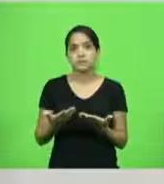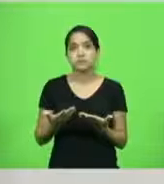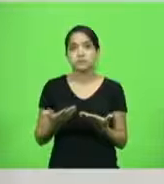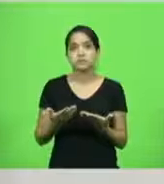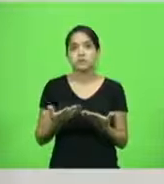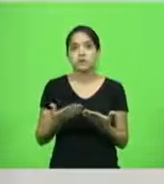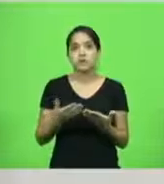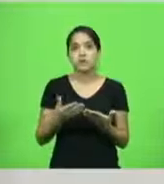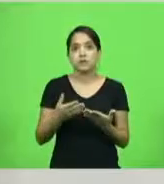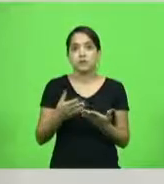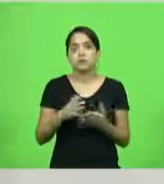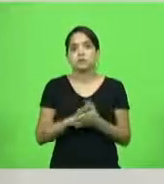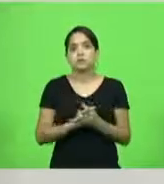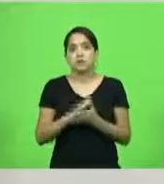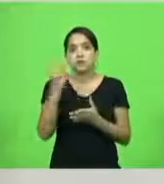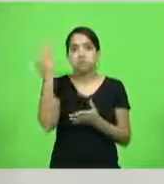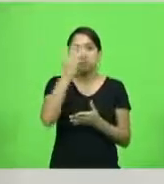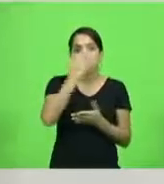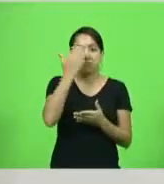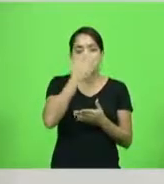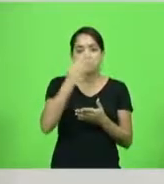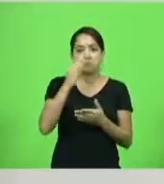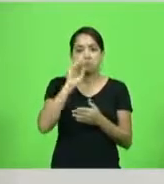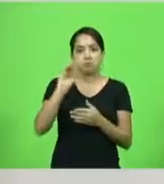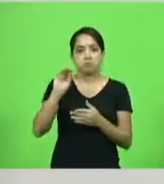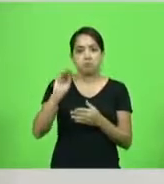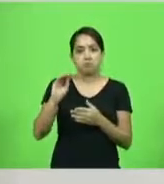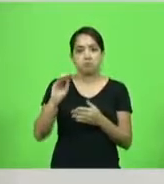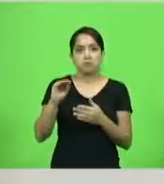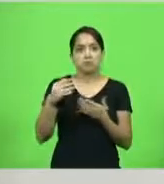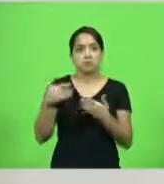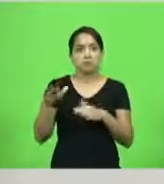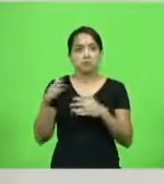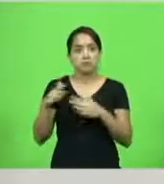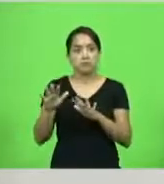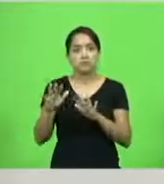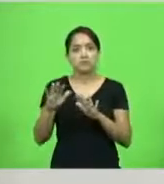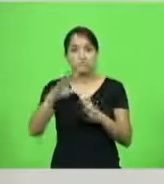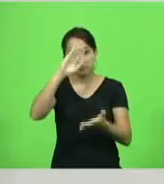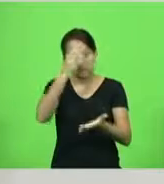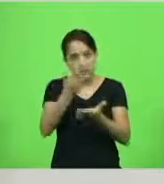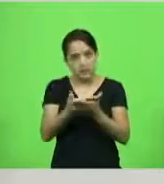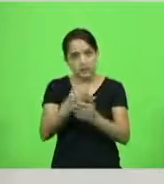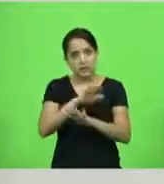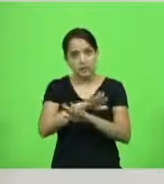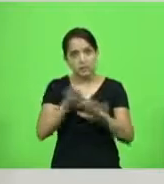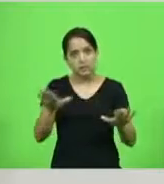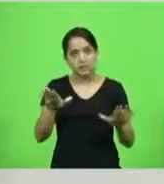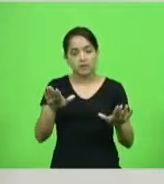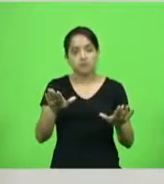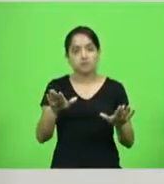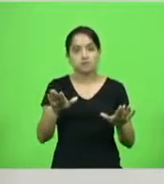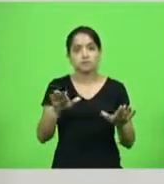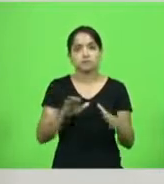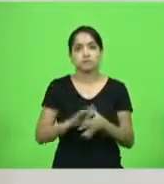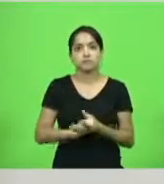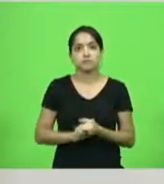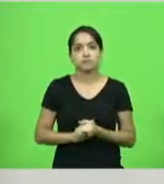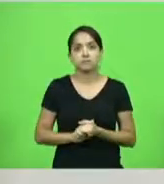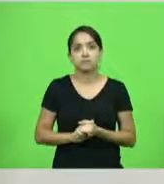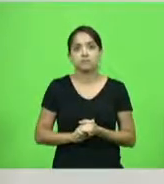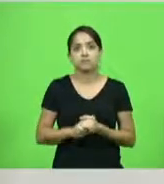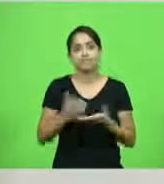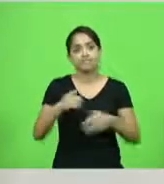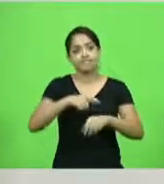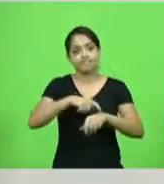fecharmos nossos olhos, deixarmos de dar ouvido, quando a gente parar de acreditar realmente nas instituições, vai